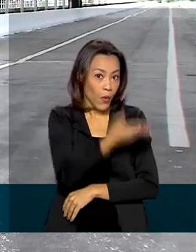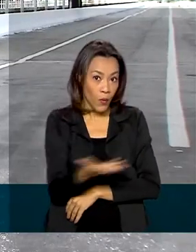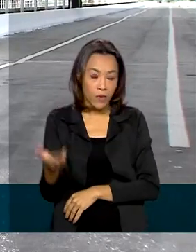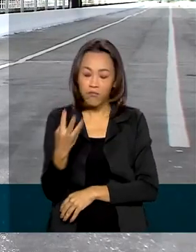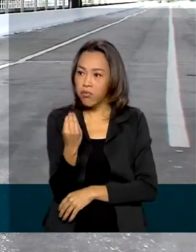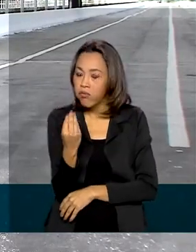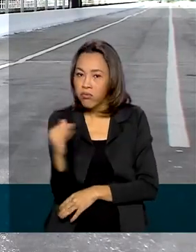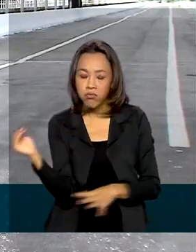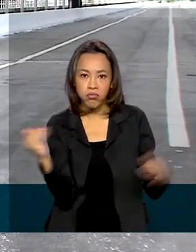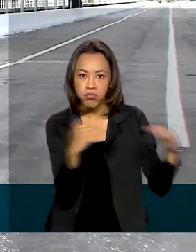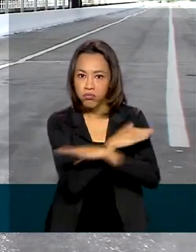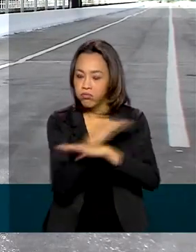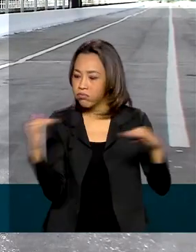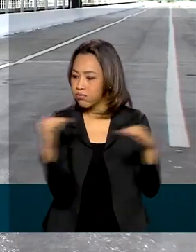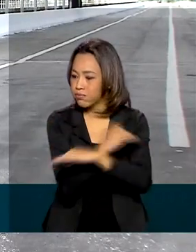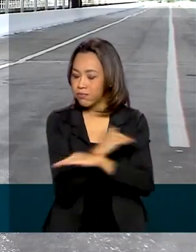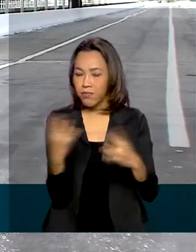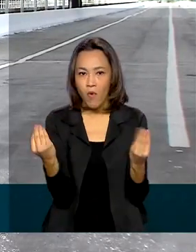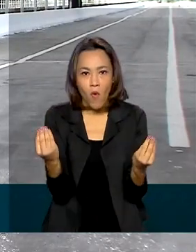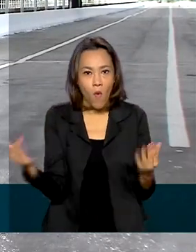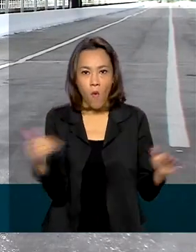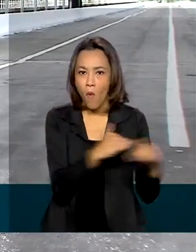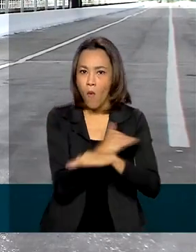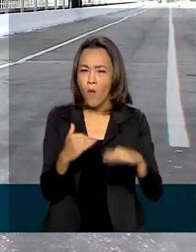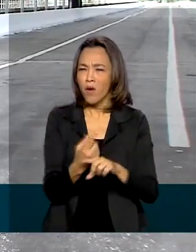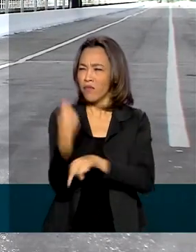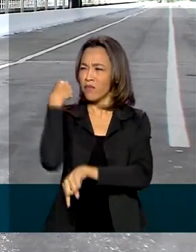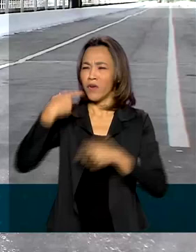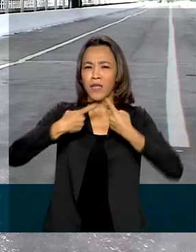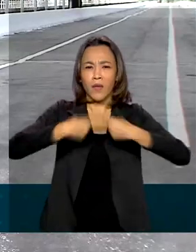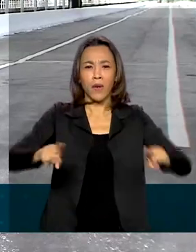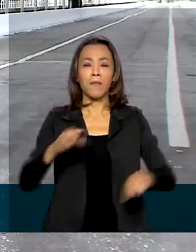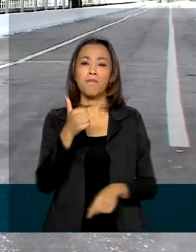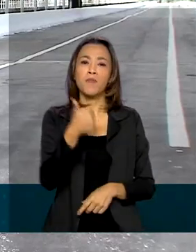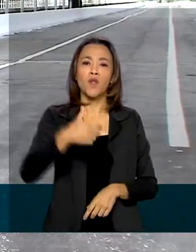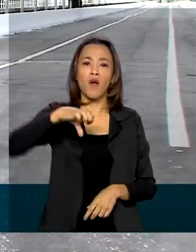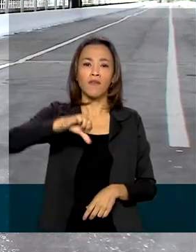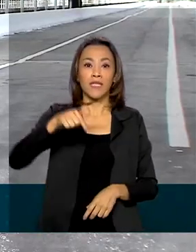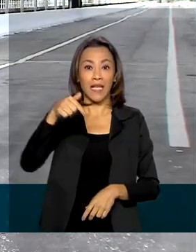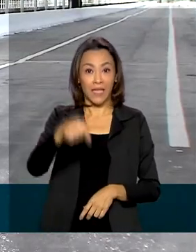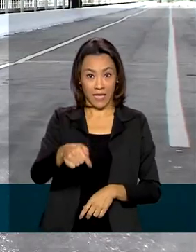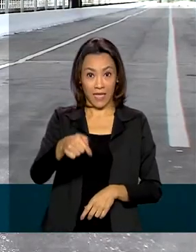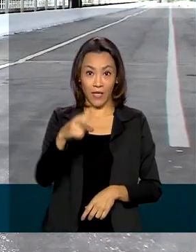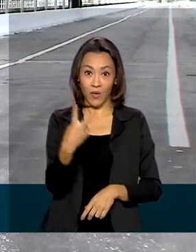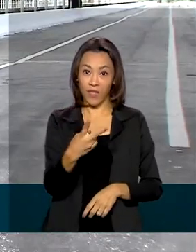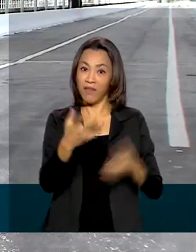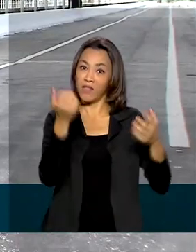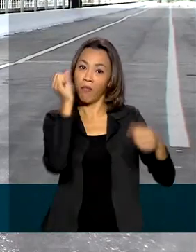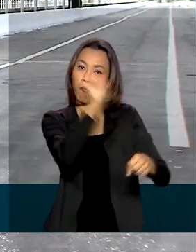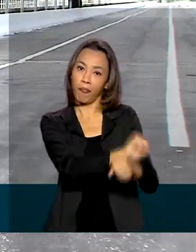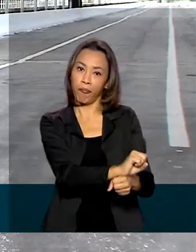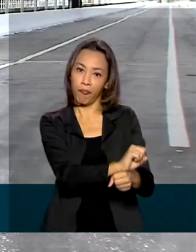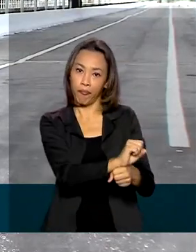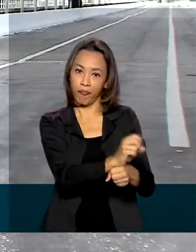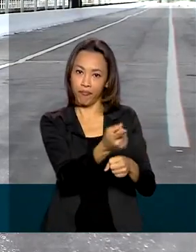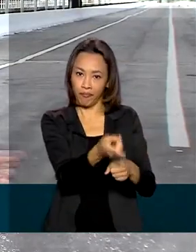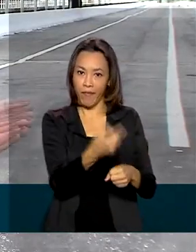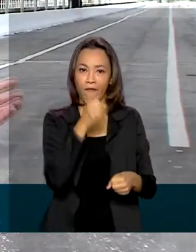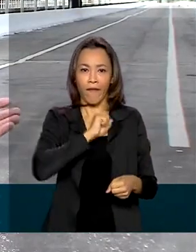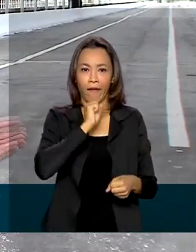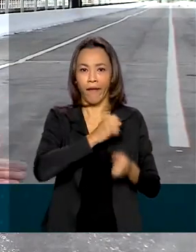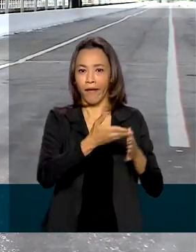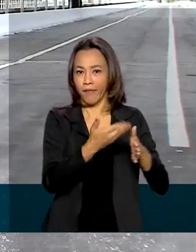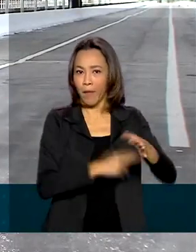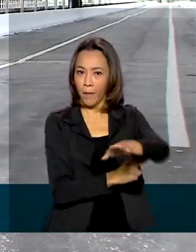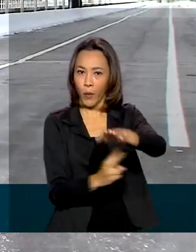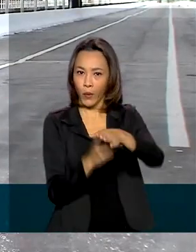essa via simples de mão dupla, que foi inaugurada em 1972, já vai ser aposentada. Agora, com a inauguração da